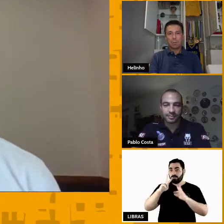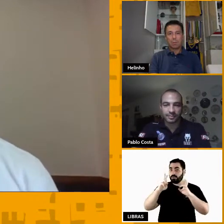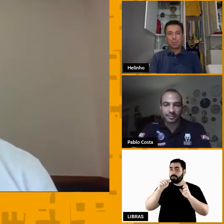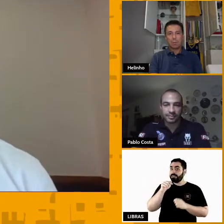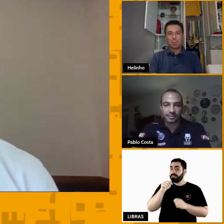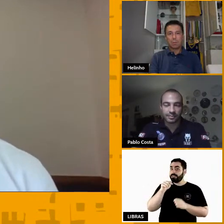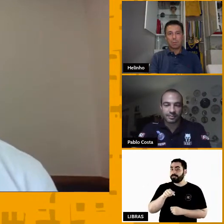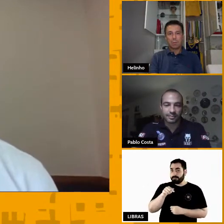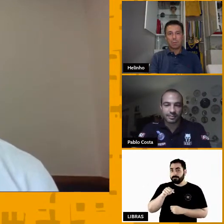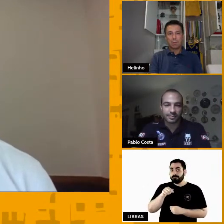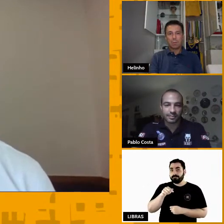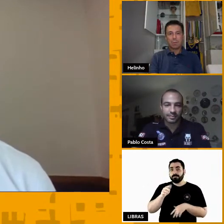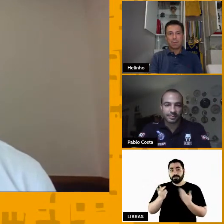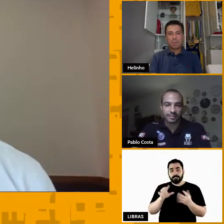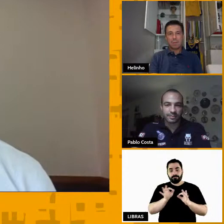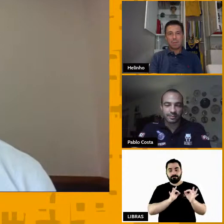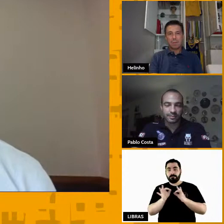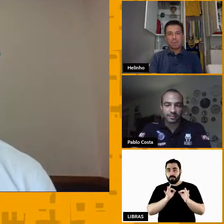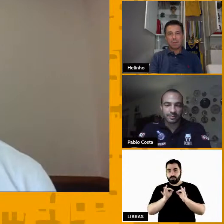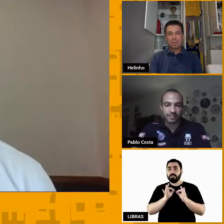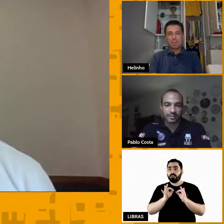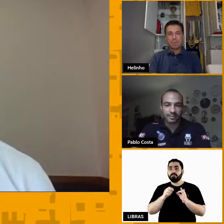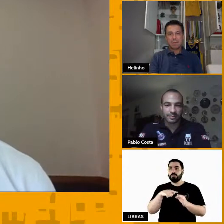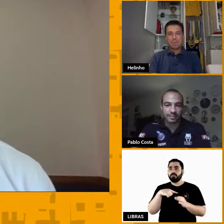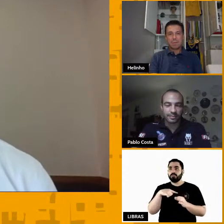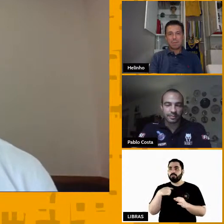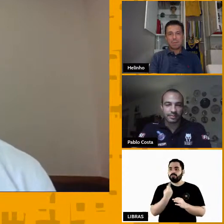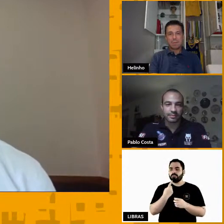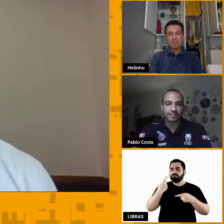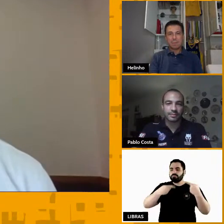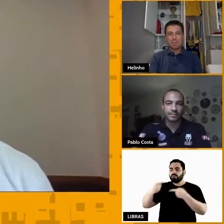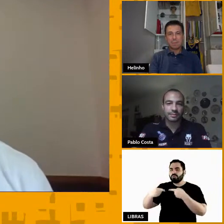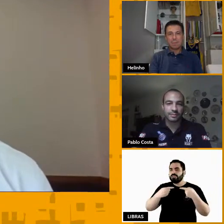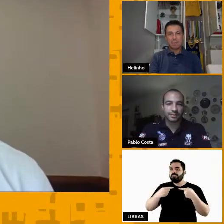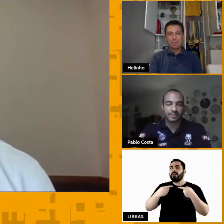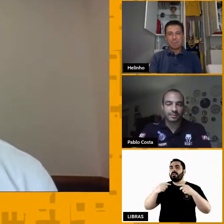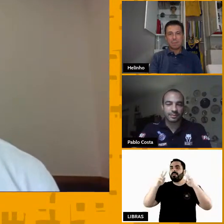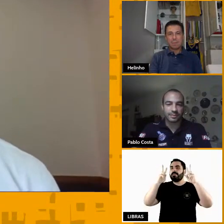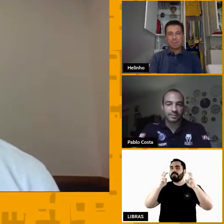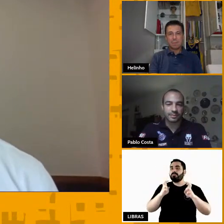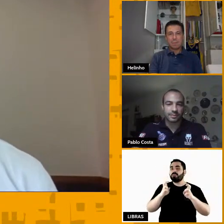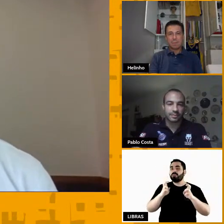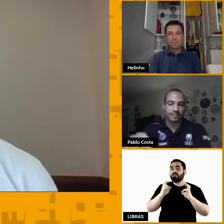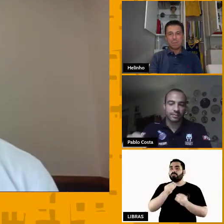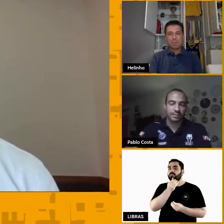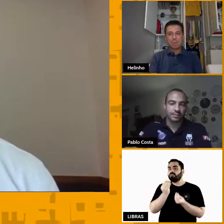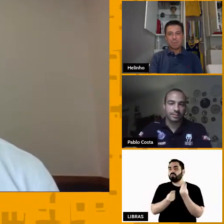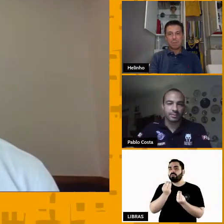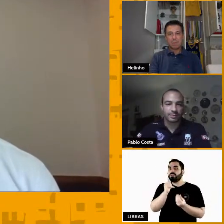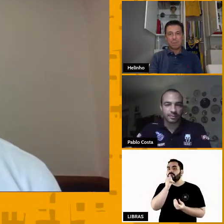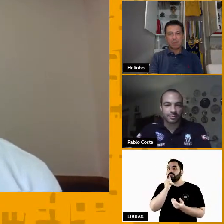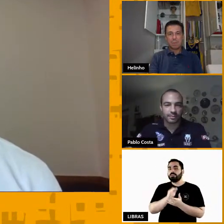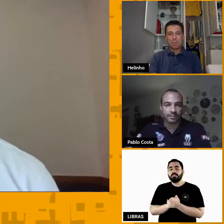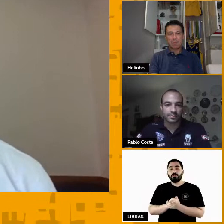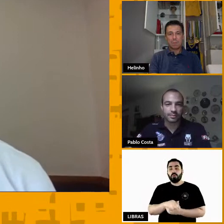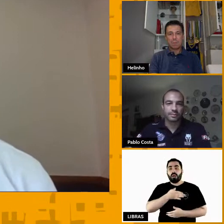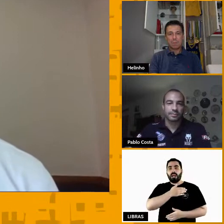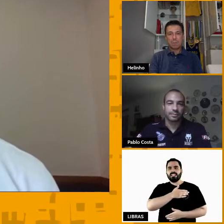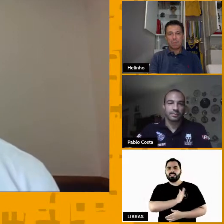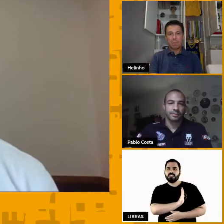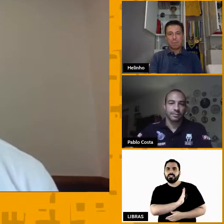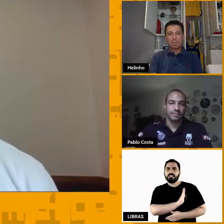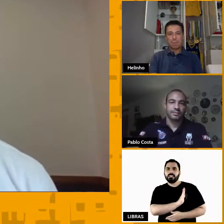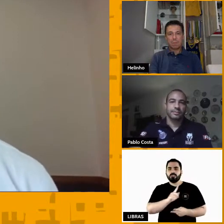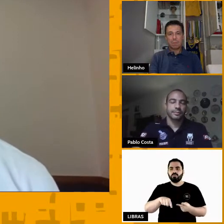projeto que pretende discutir temas como racismo, as questões de gênero, a